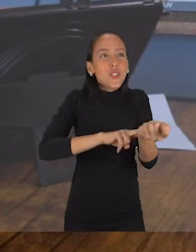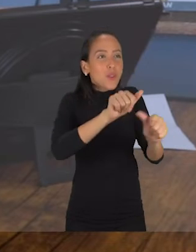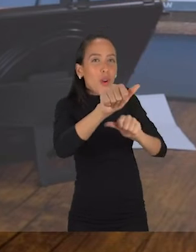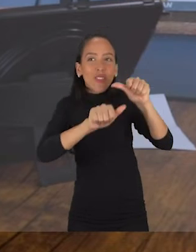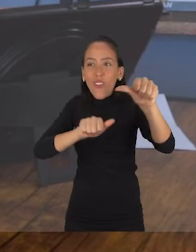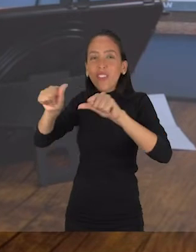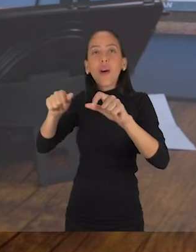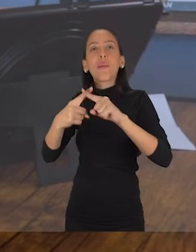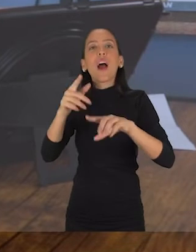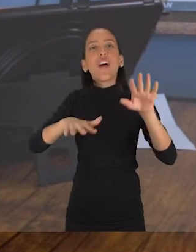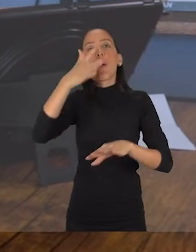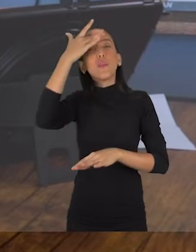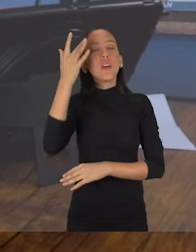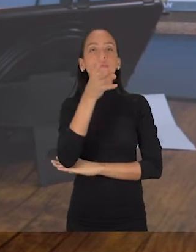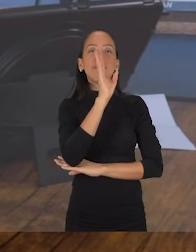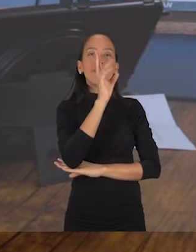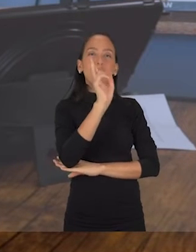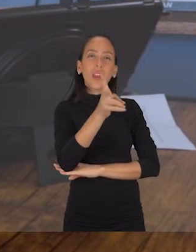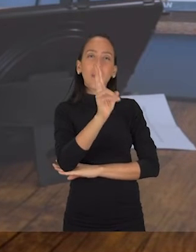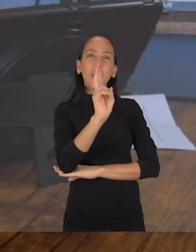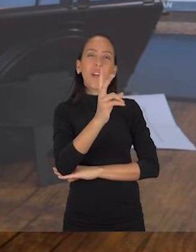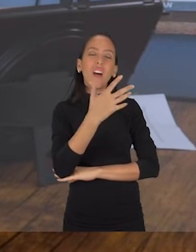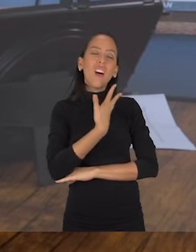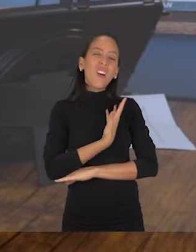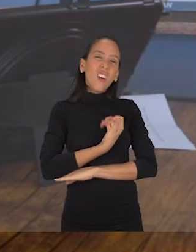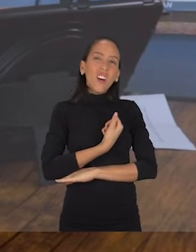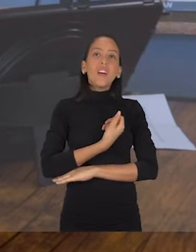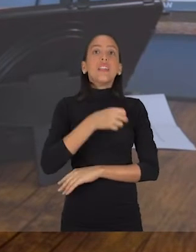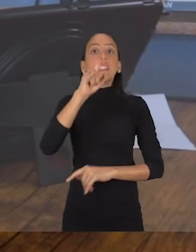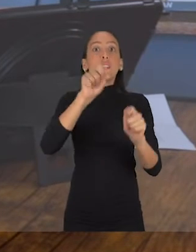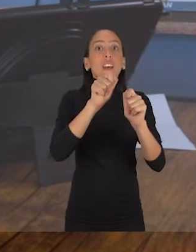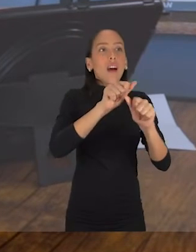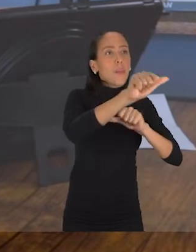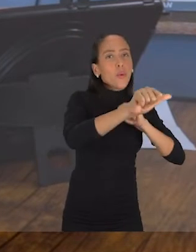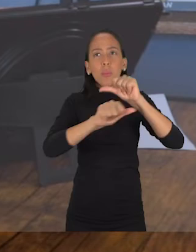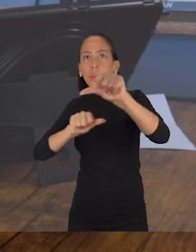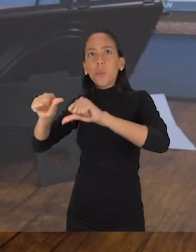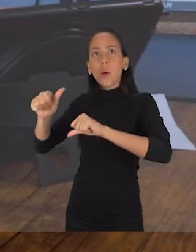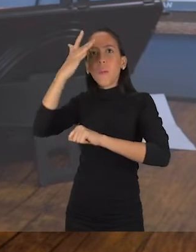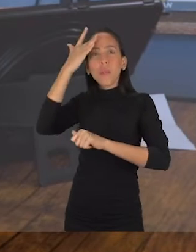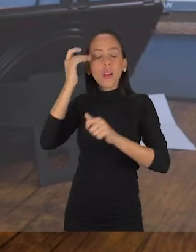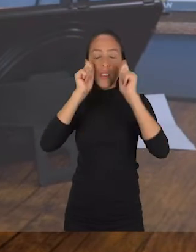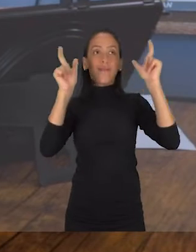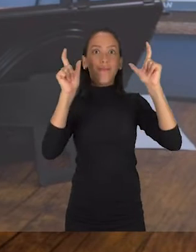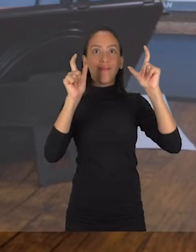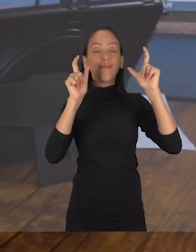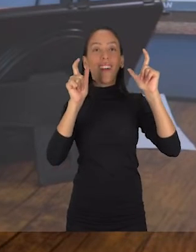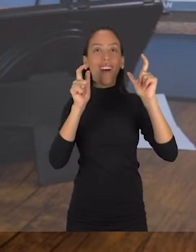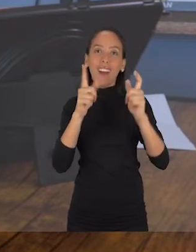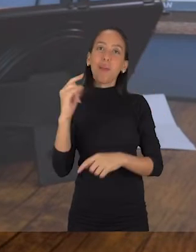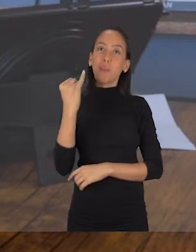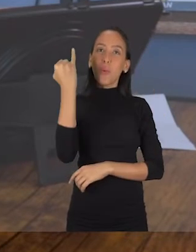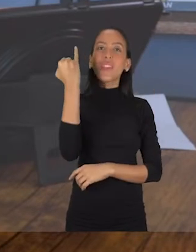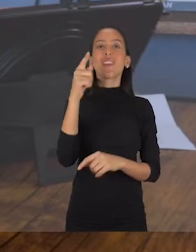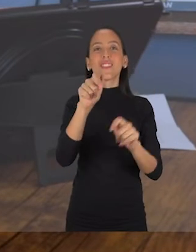Normalmente a pessoa tá assistindo num ângulo só, vai ficando cansativo, quando você muda, isso chama a atenção de volta pra pessoa, pro seu vídeo. Então é